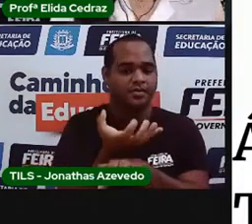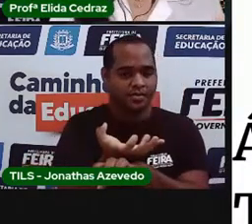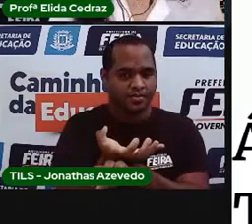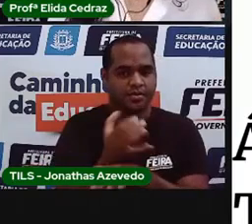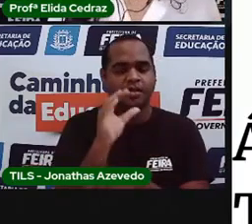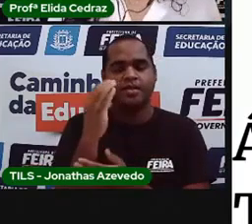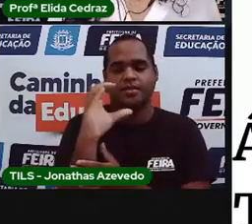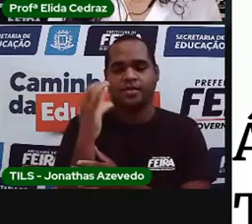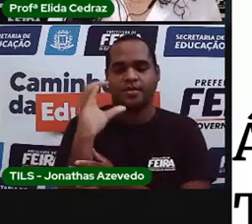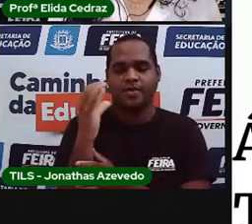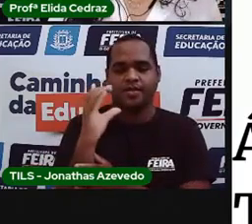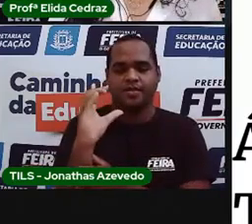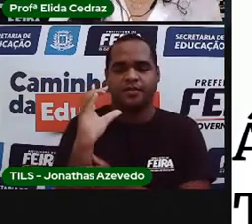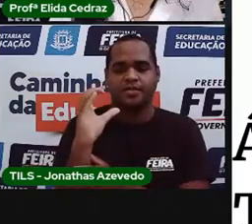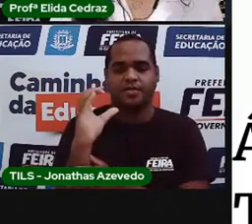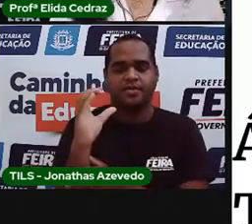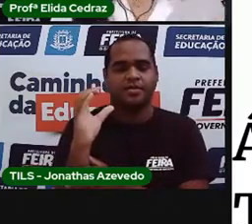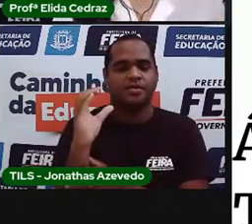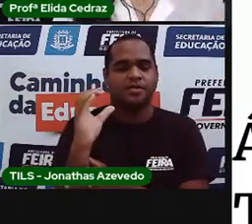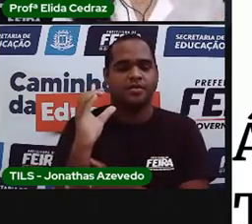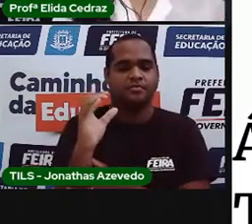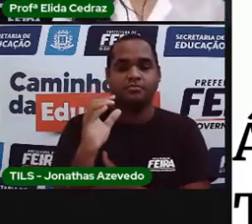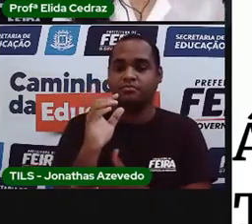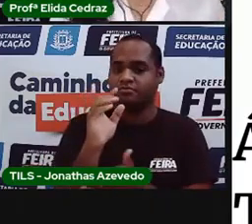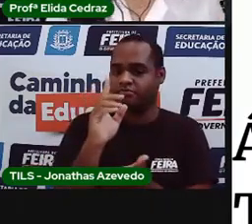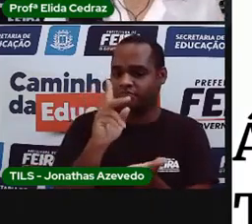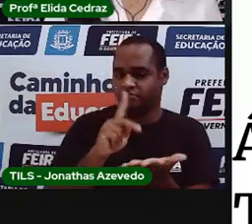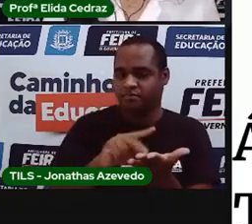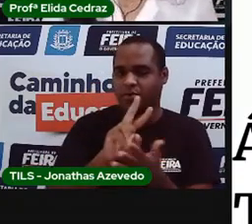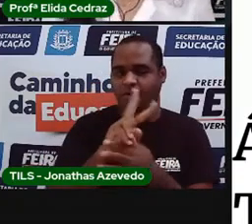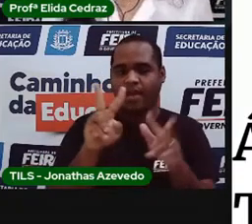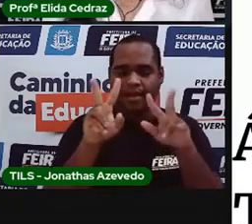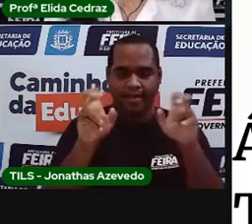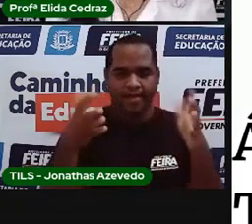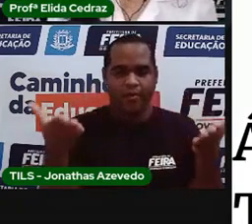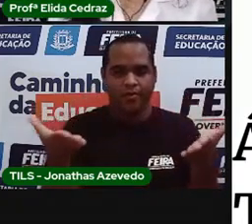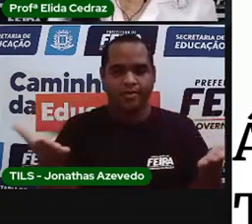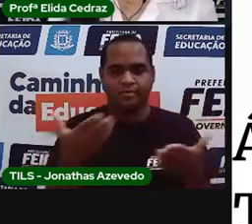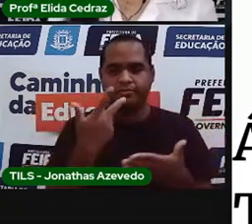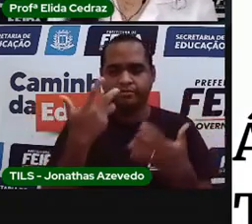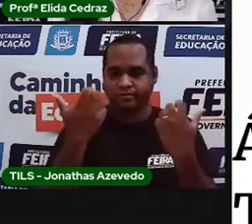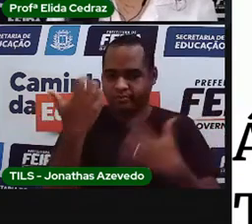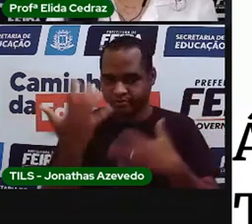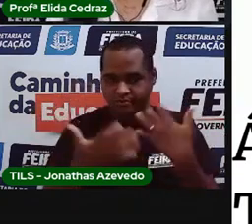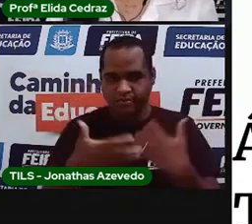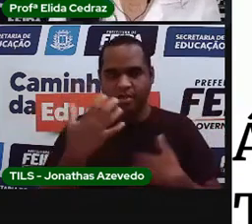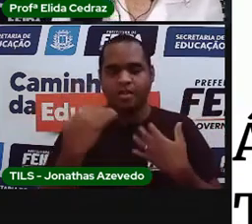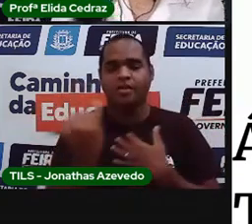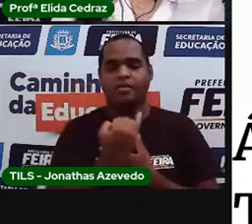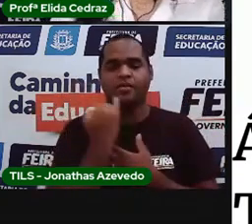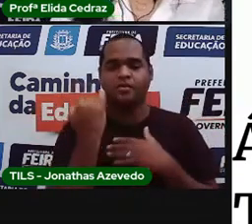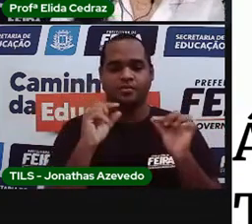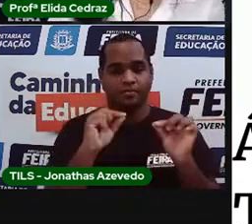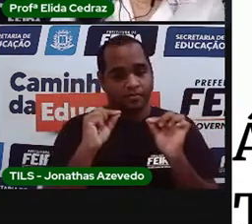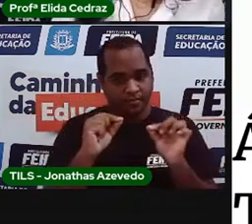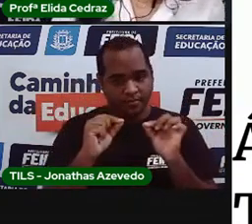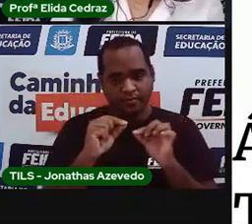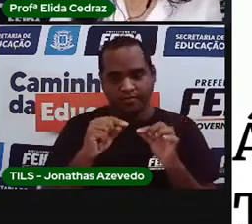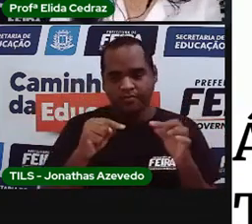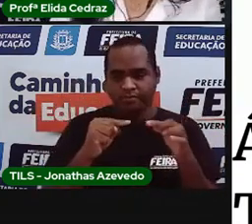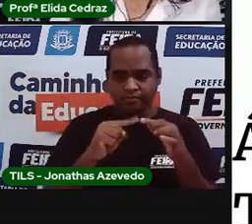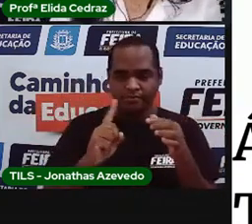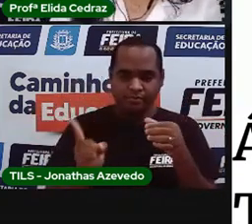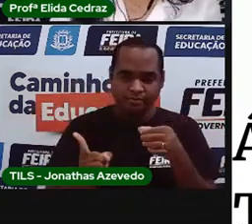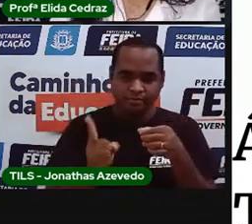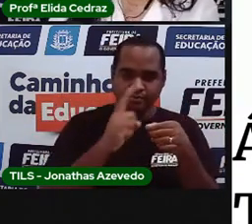área Ciências Humanas e o nosso tema de hoje são fontes históricas. Nós vamos voltar